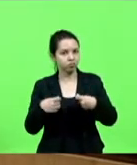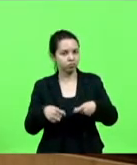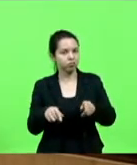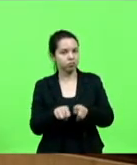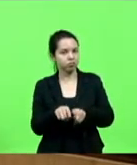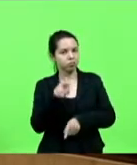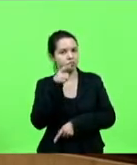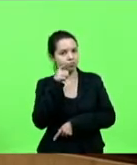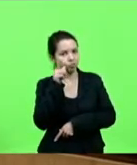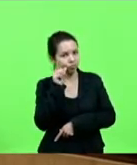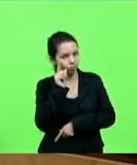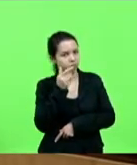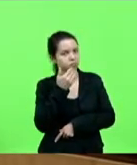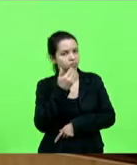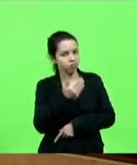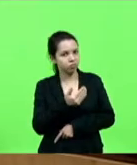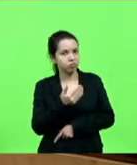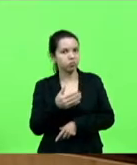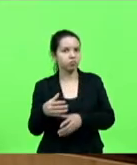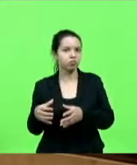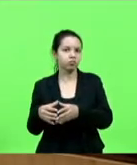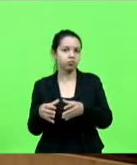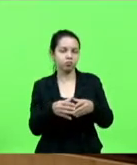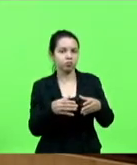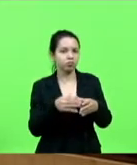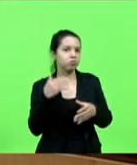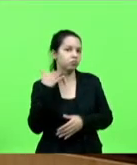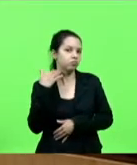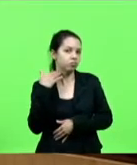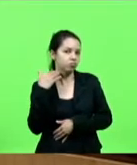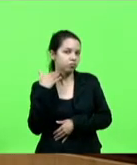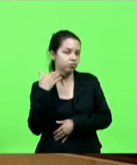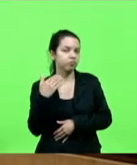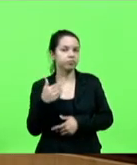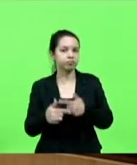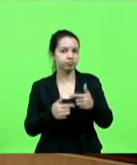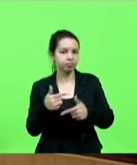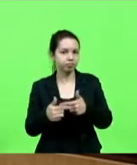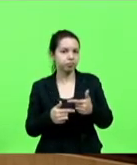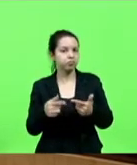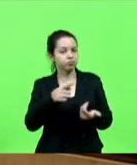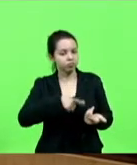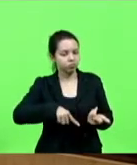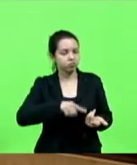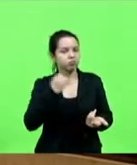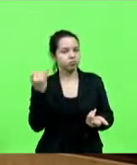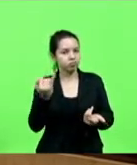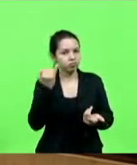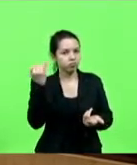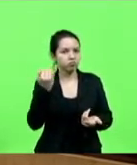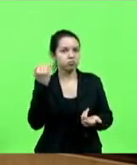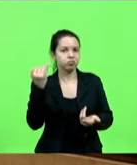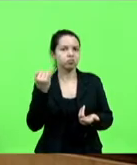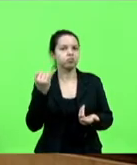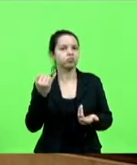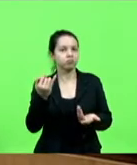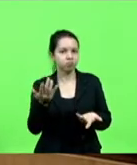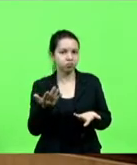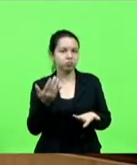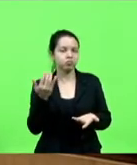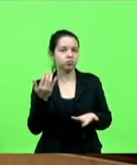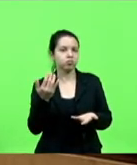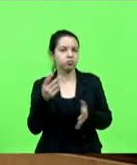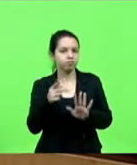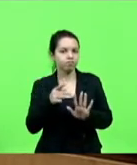pedido do pessoal dos bancários. Então, eu acho que é importante que a gente trabalhe, claro, essas questões de prioridade como